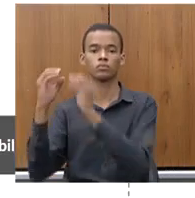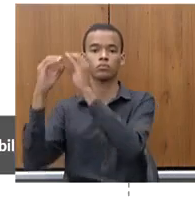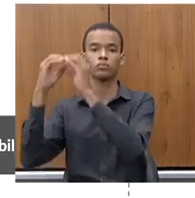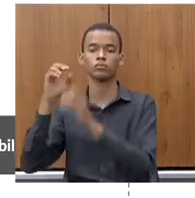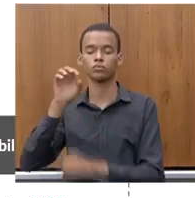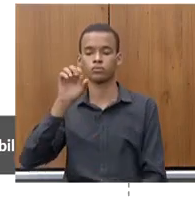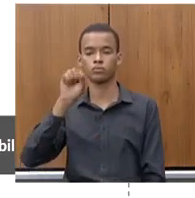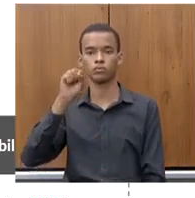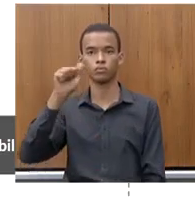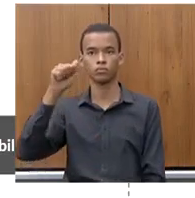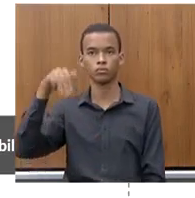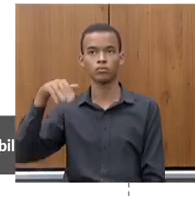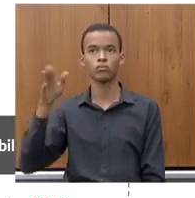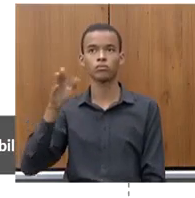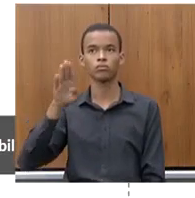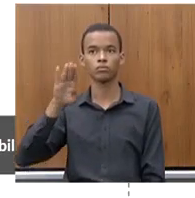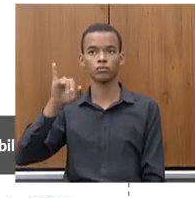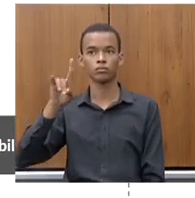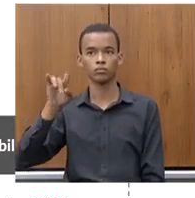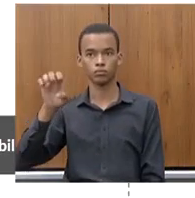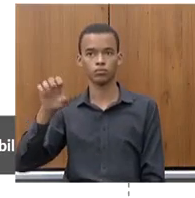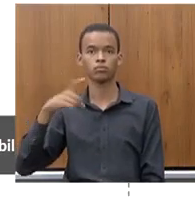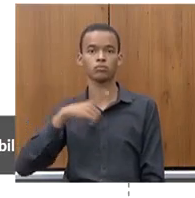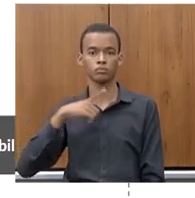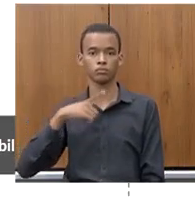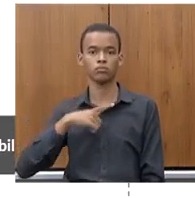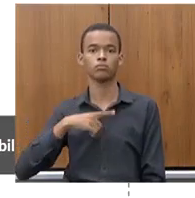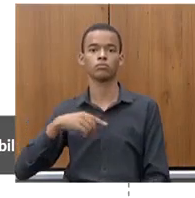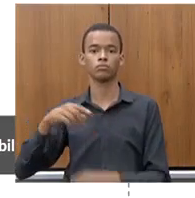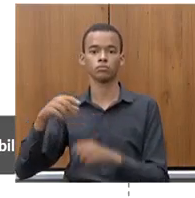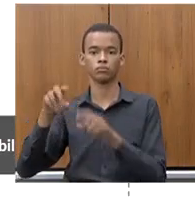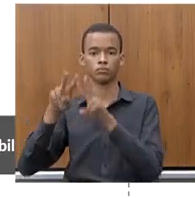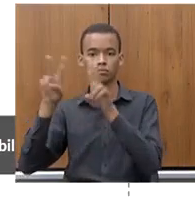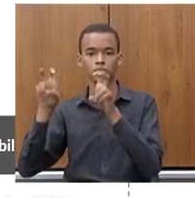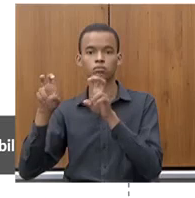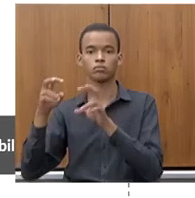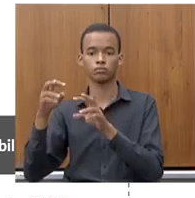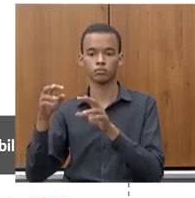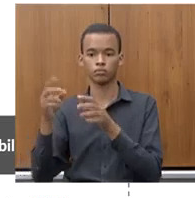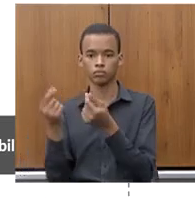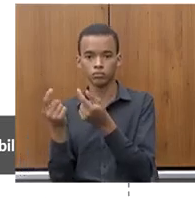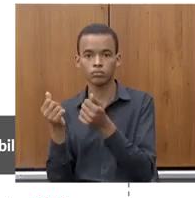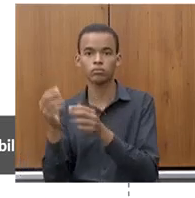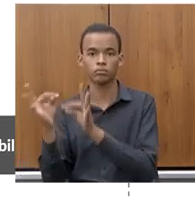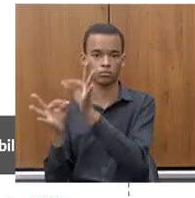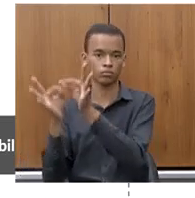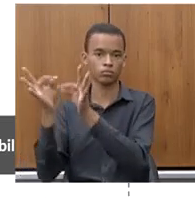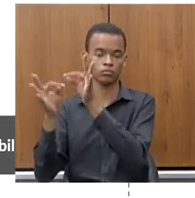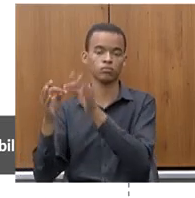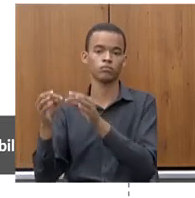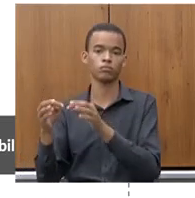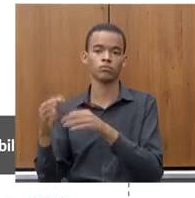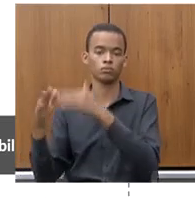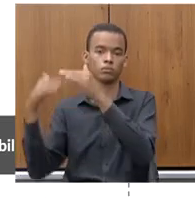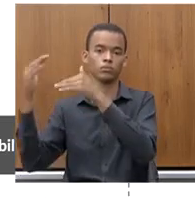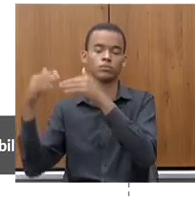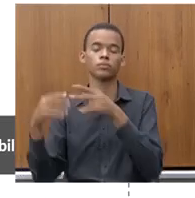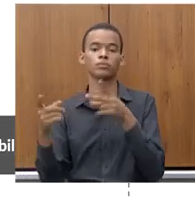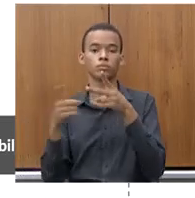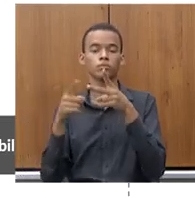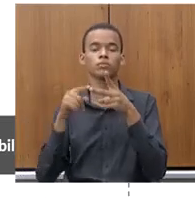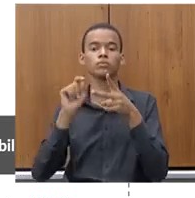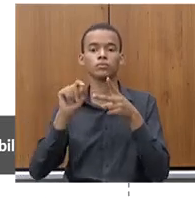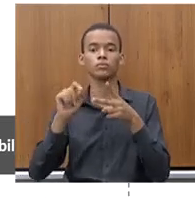internacional na categoria Instituições Financeiras de Desenvolvimento. E recebeu então também pelo sétimo ano